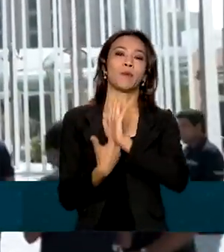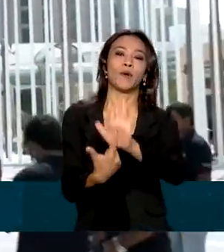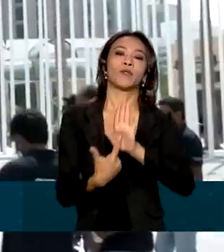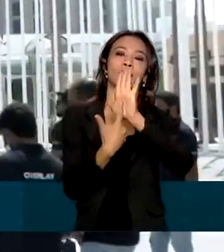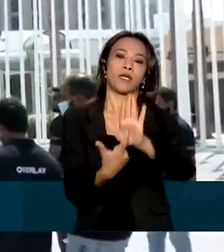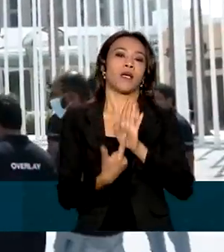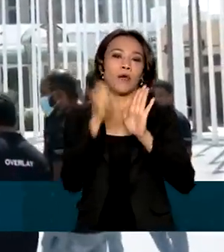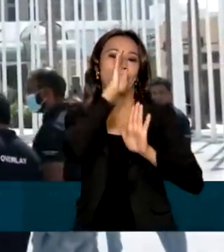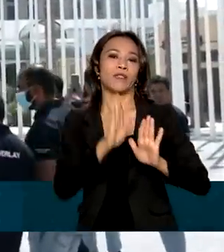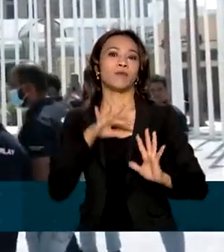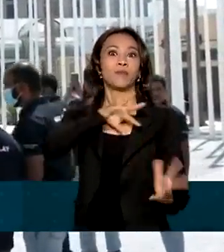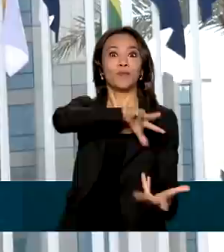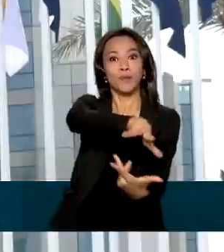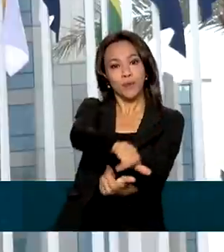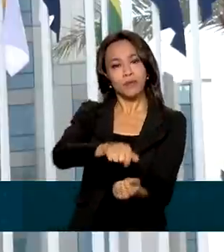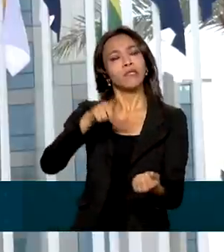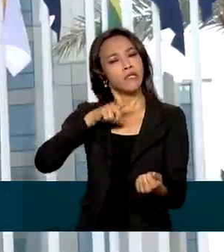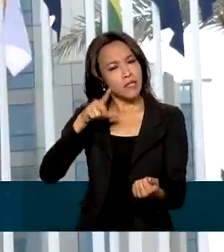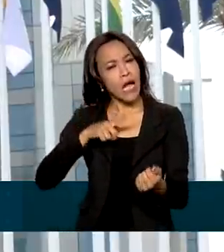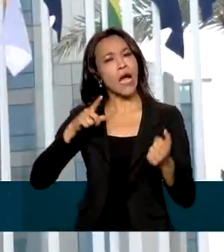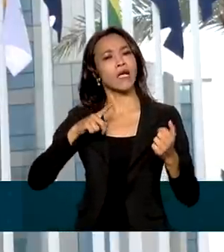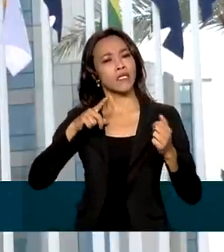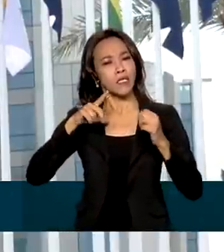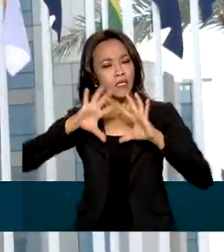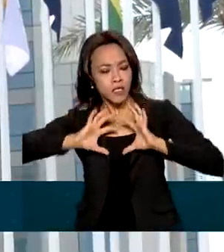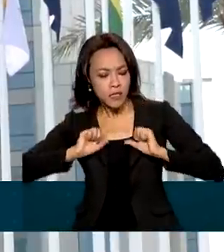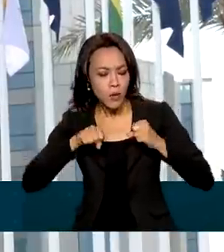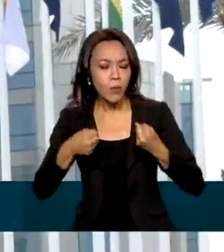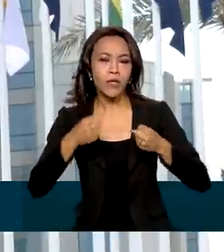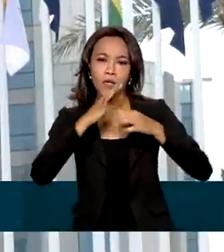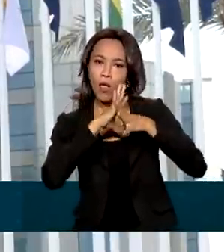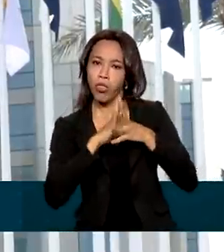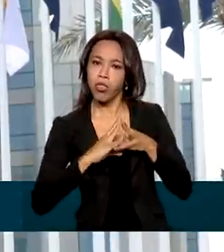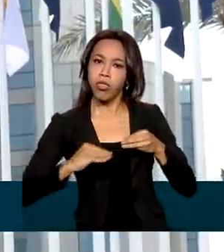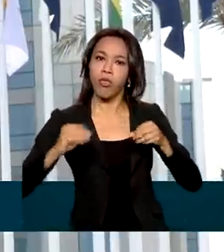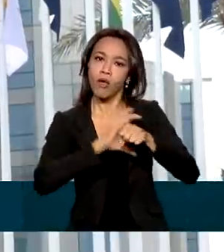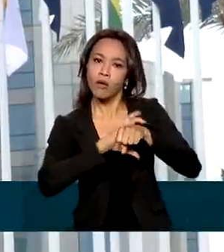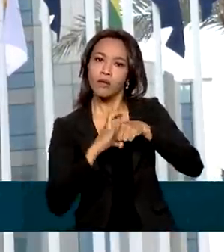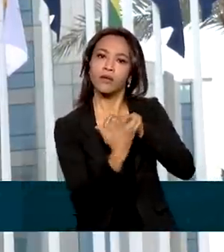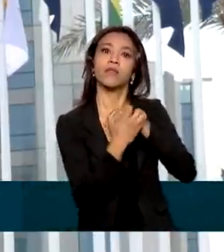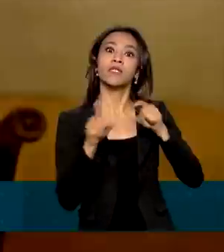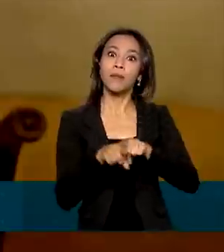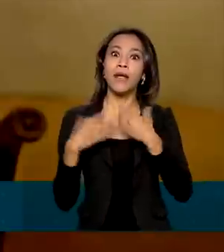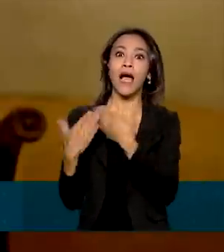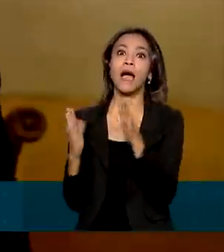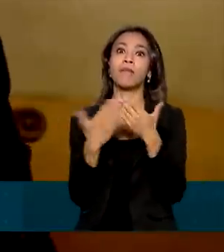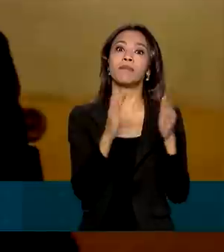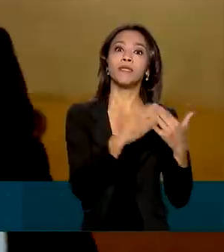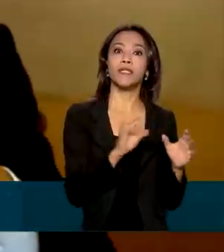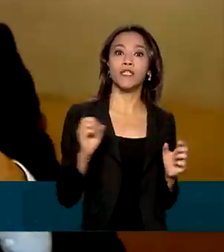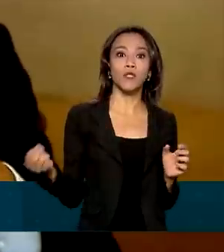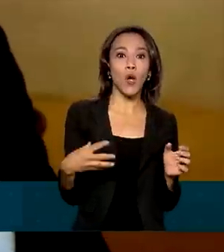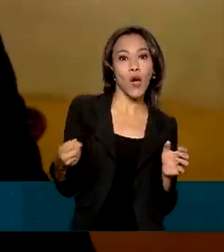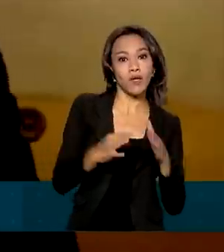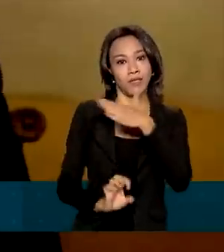que está se recuperando da pandemia de Covid-19 e também para abrir novos mercados. Nós estamos